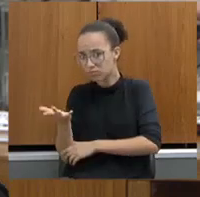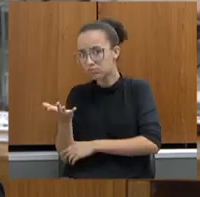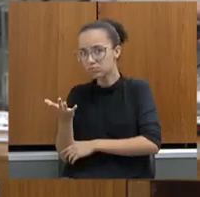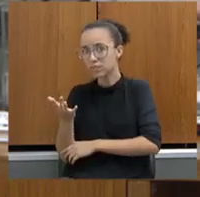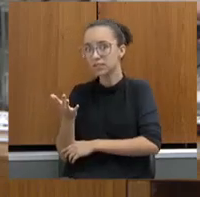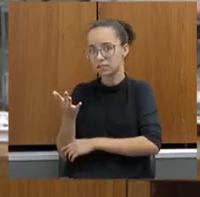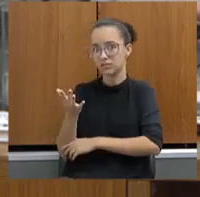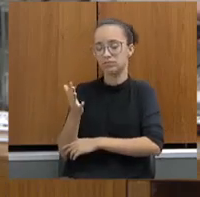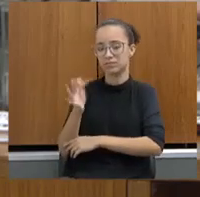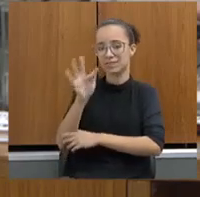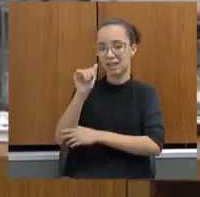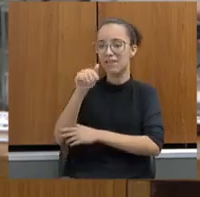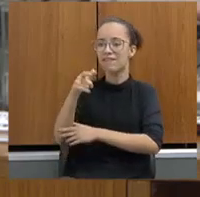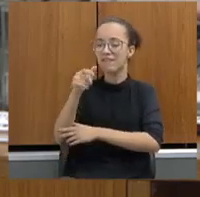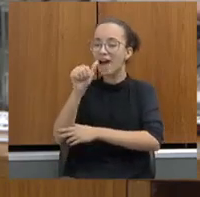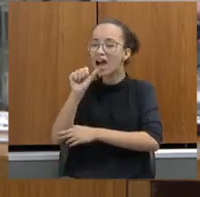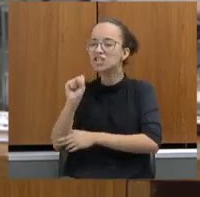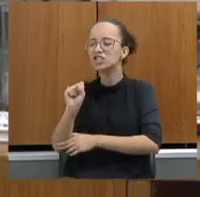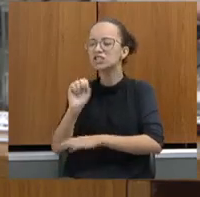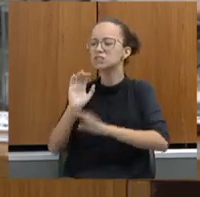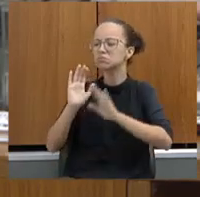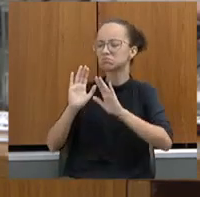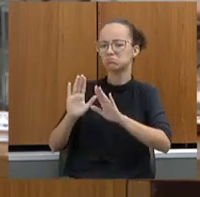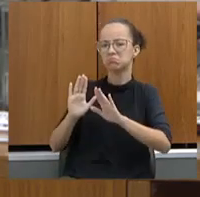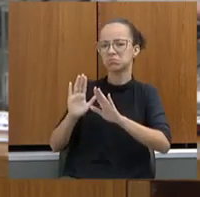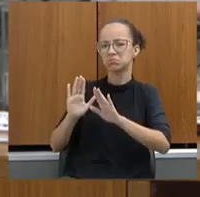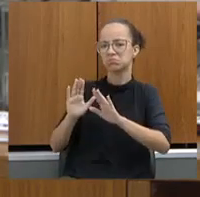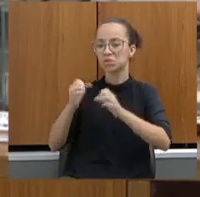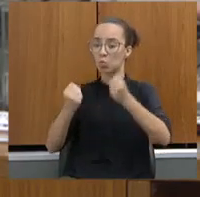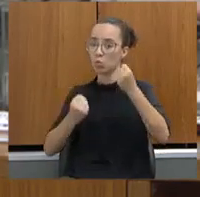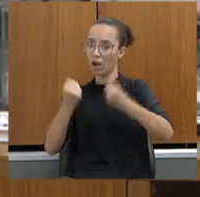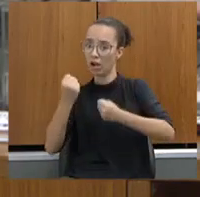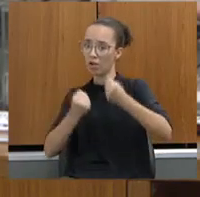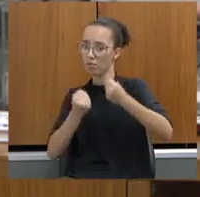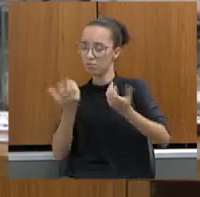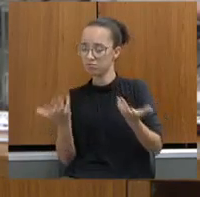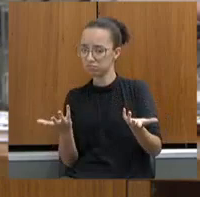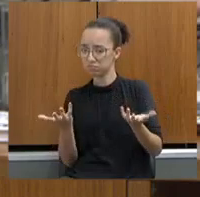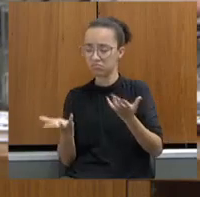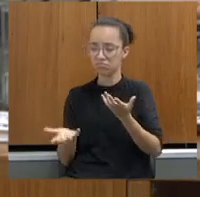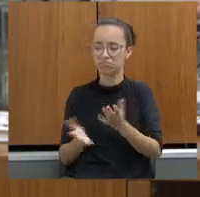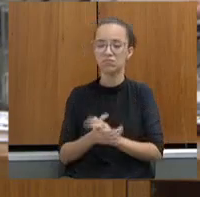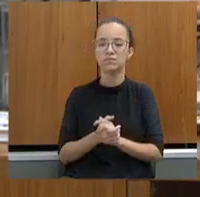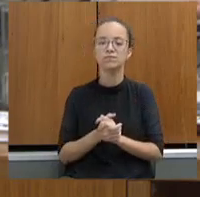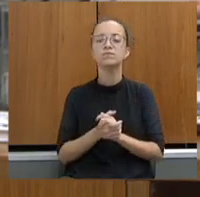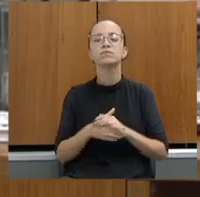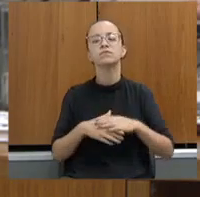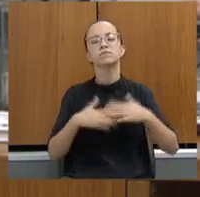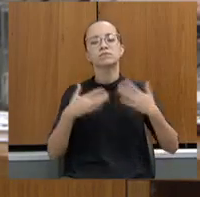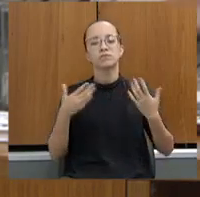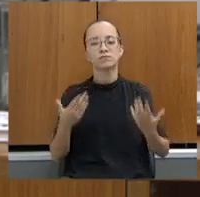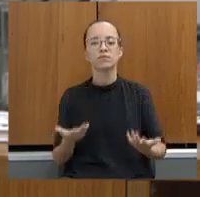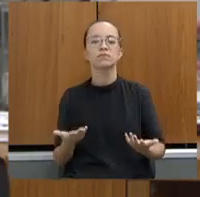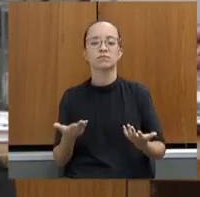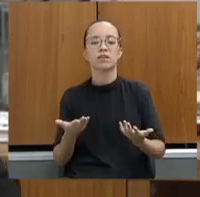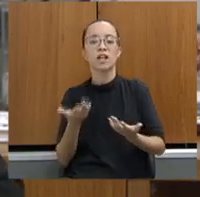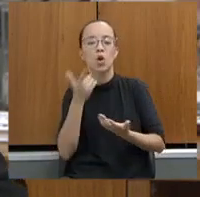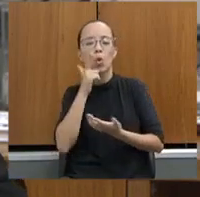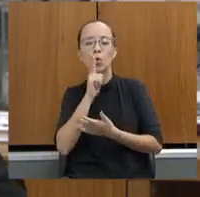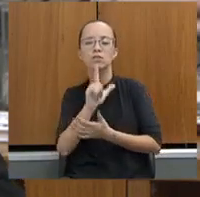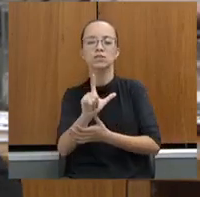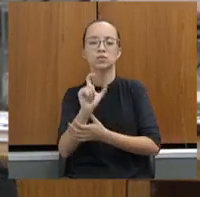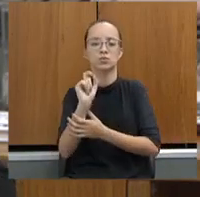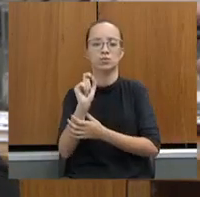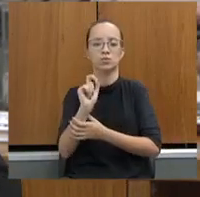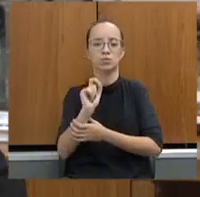faixas. E fora das faixas? Não, não é da pessoa, não é do carro. Então, através disso, ele conseguiu retirar